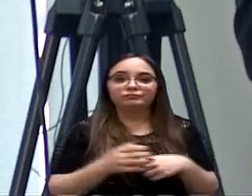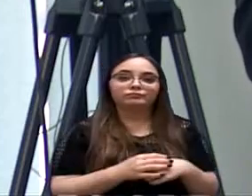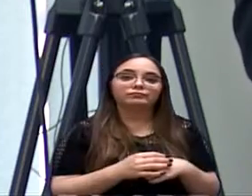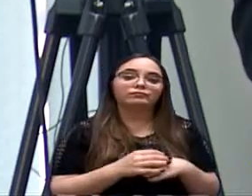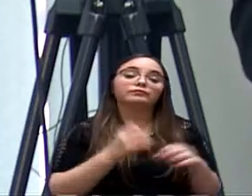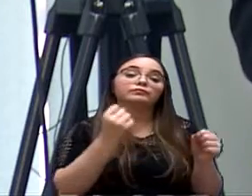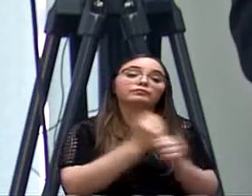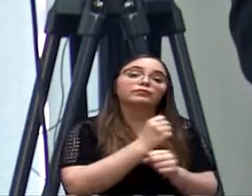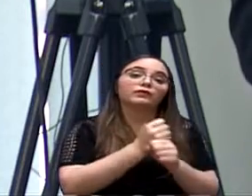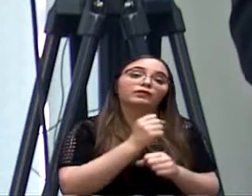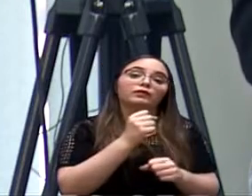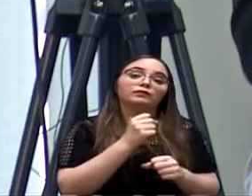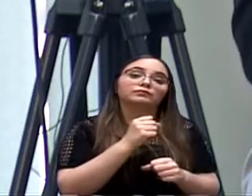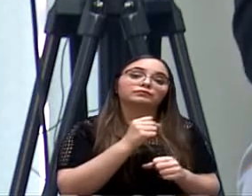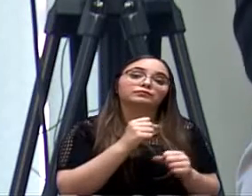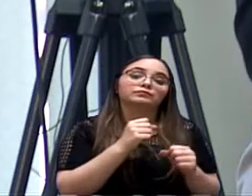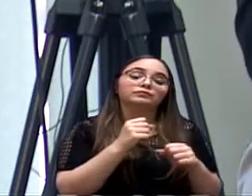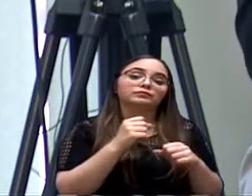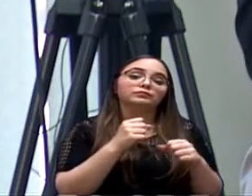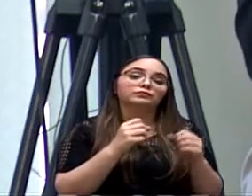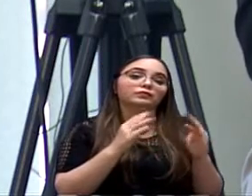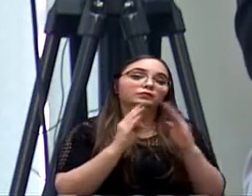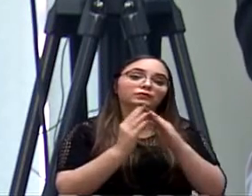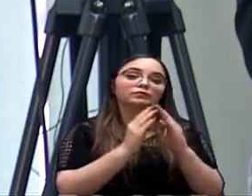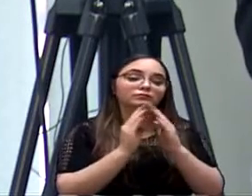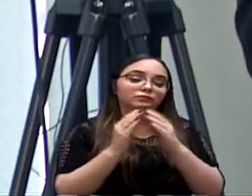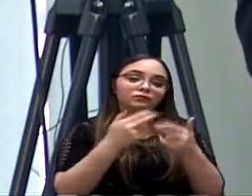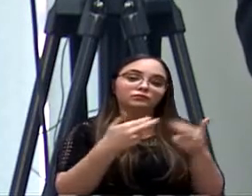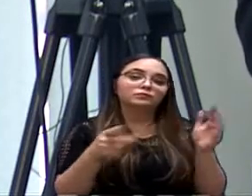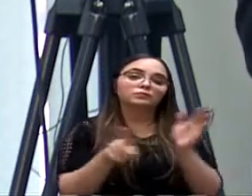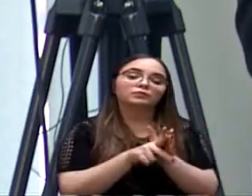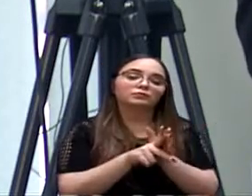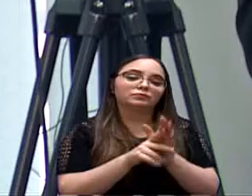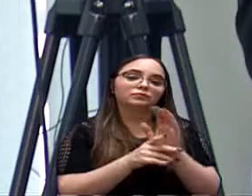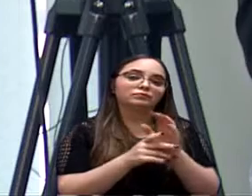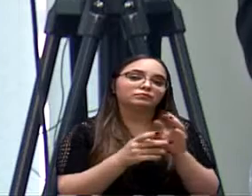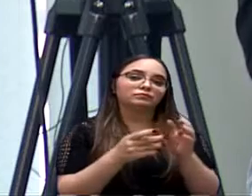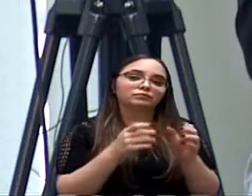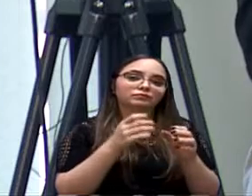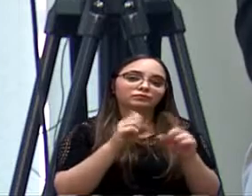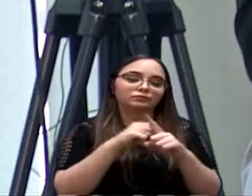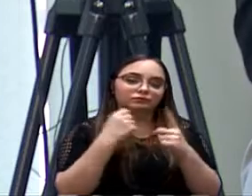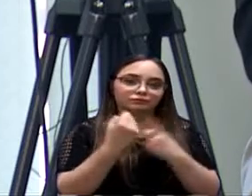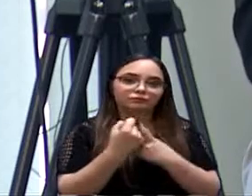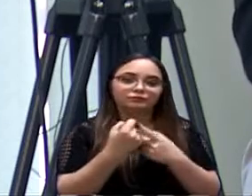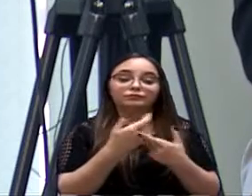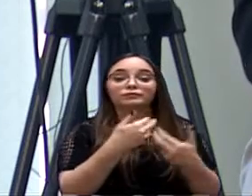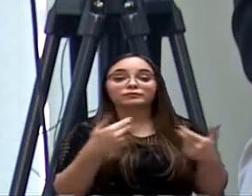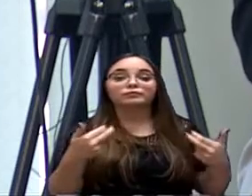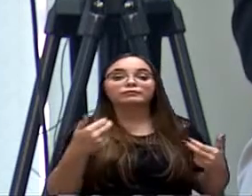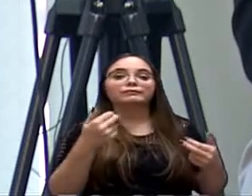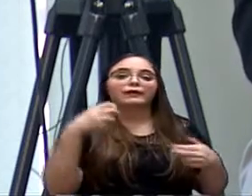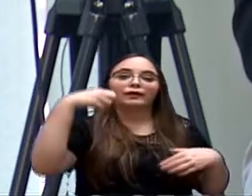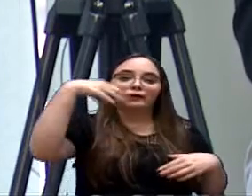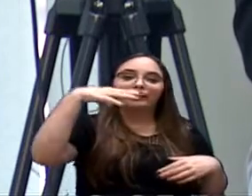Construção de unidades de habitação de interesse social. posso compensar com isso. Rede de esgotamento sanitário, que não tem